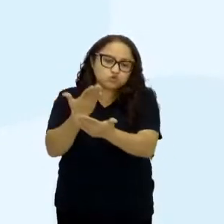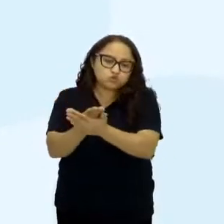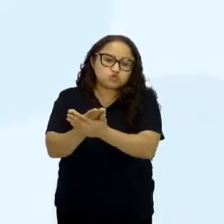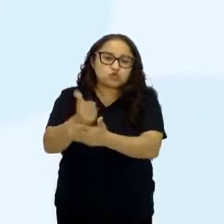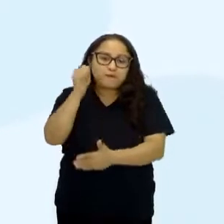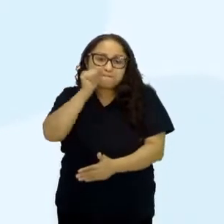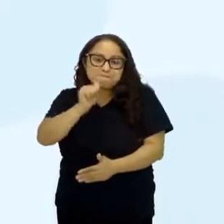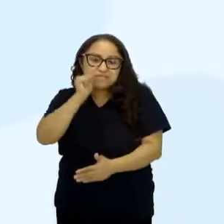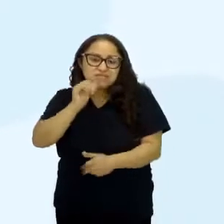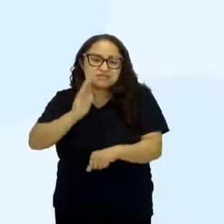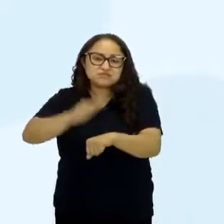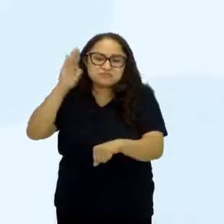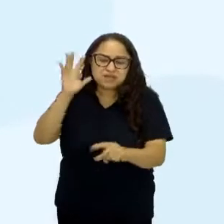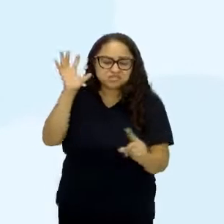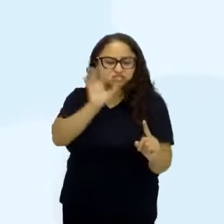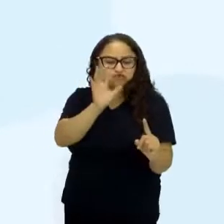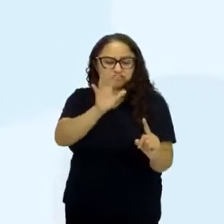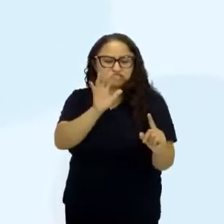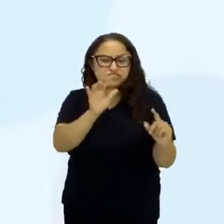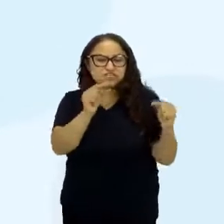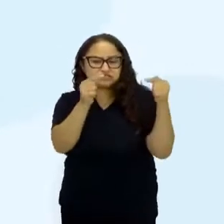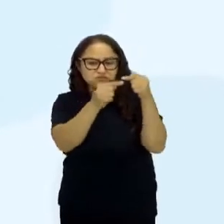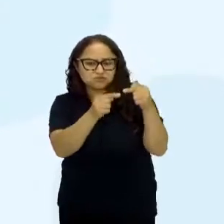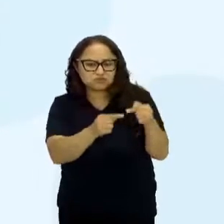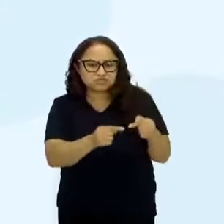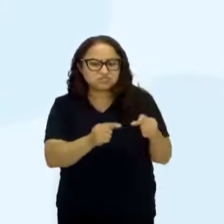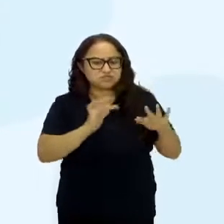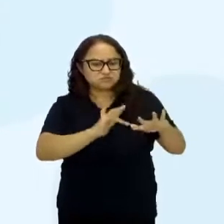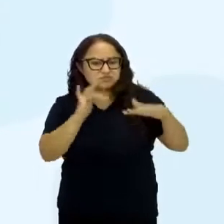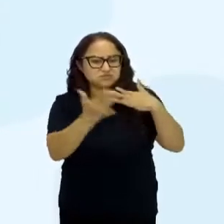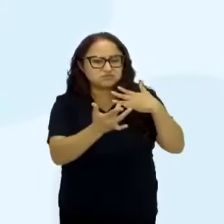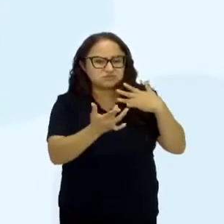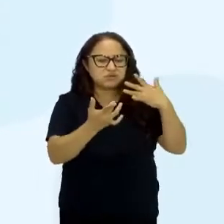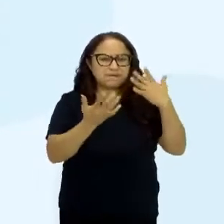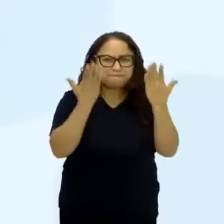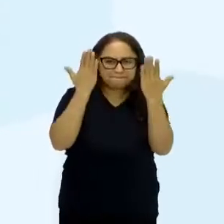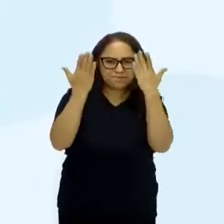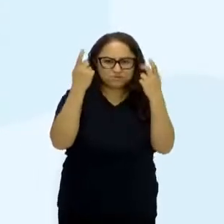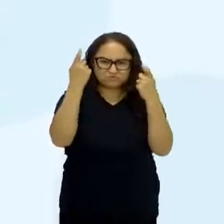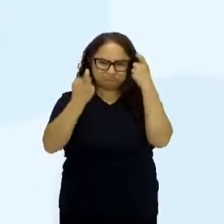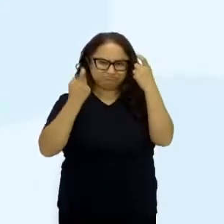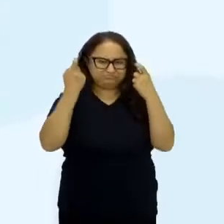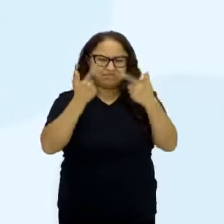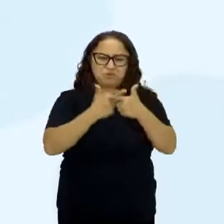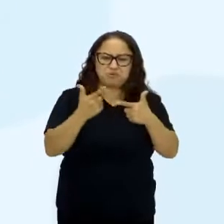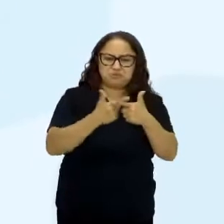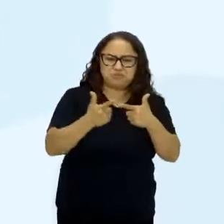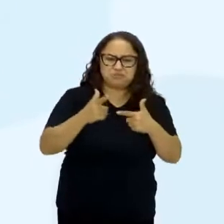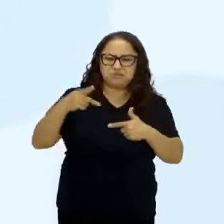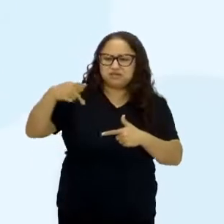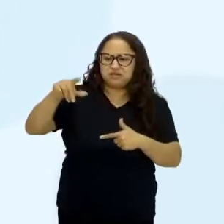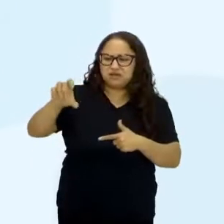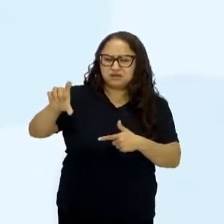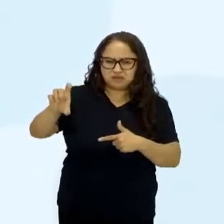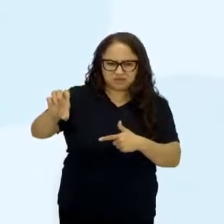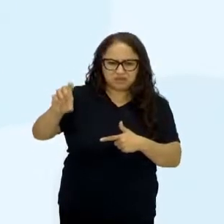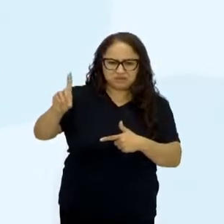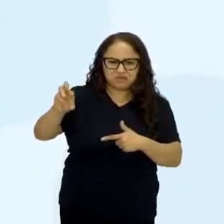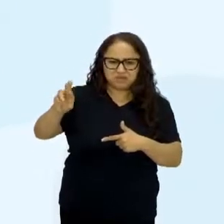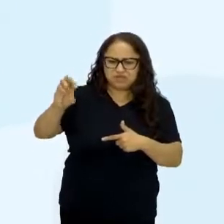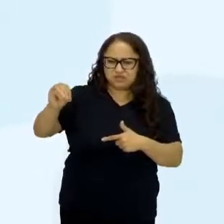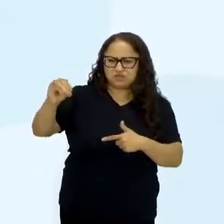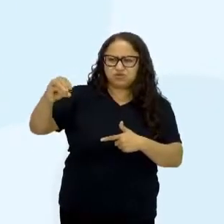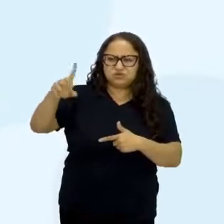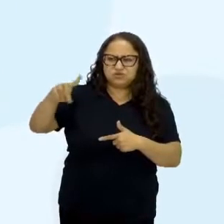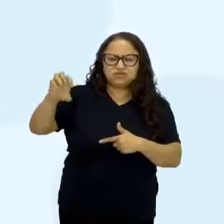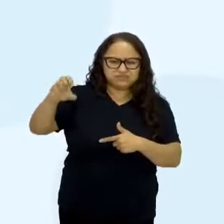afetadas pela conexão entre mídias sociais e doenças psicológicas, psicológicas, por Pedro Ezequiel. Na era do troco